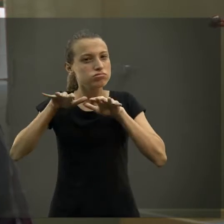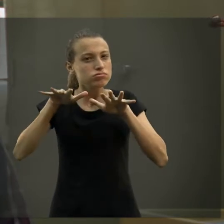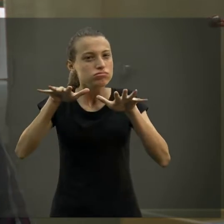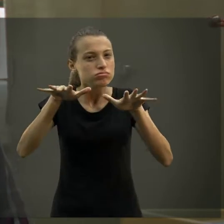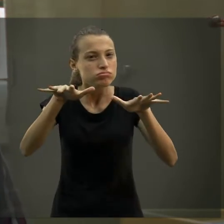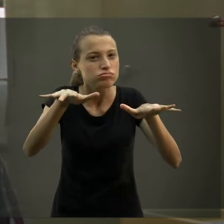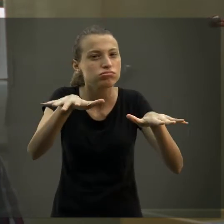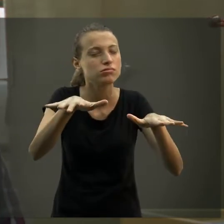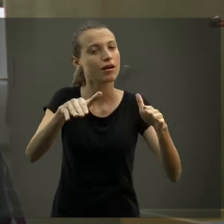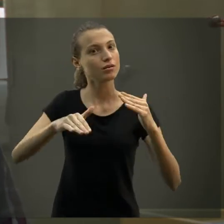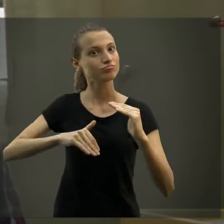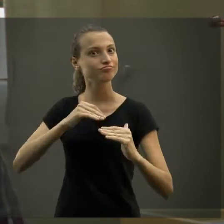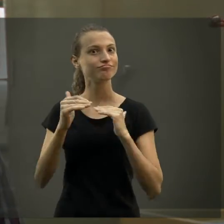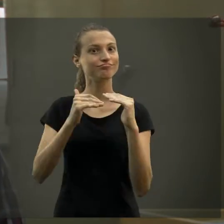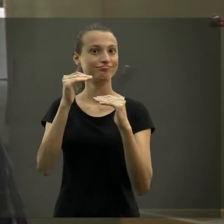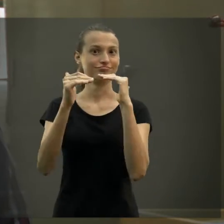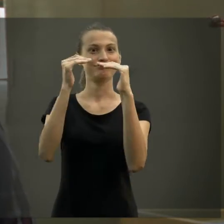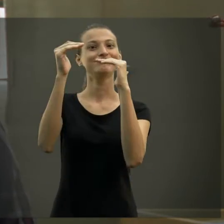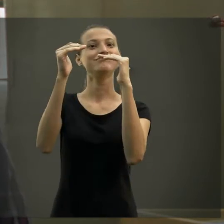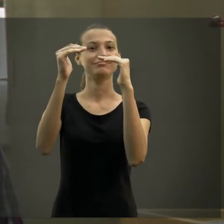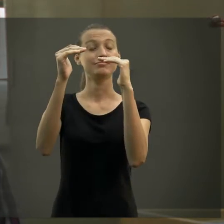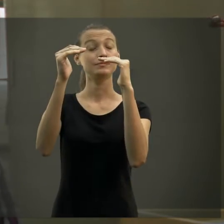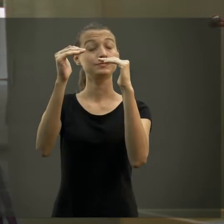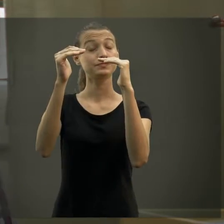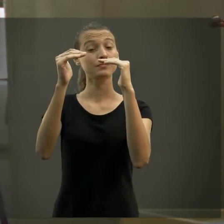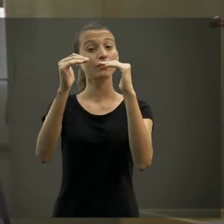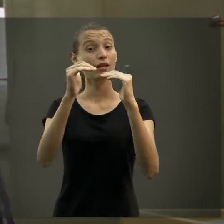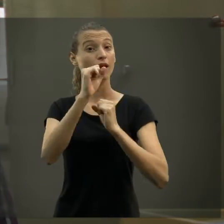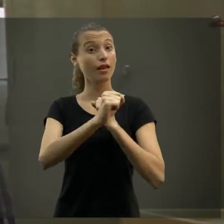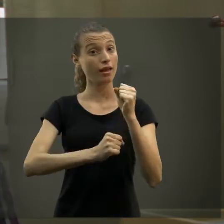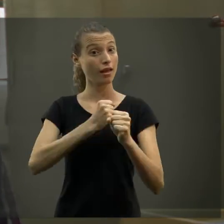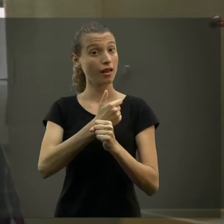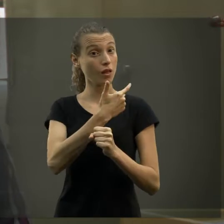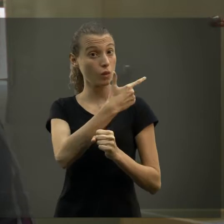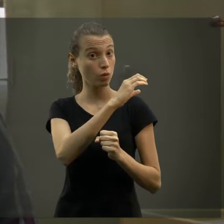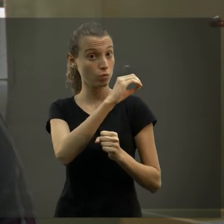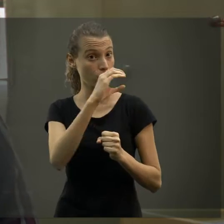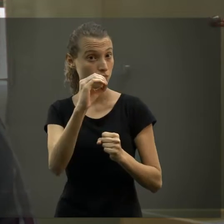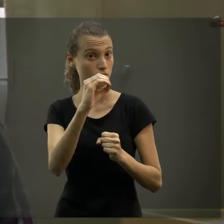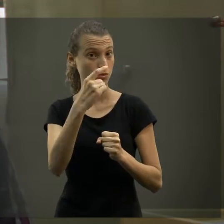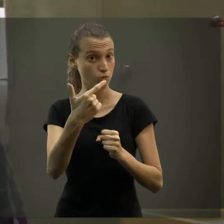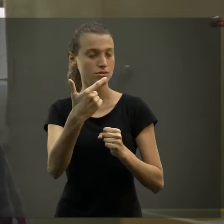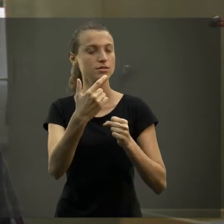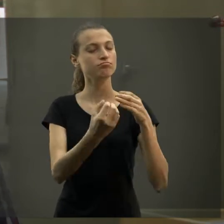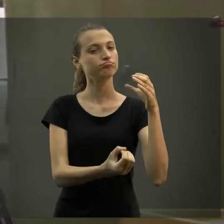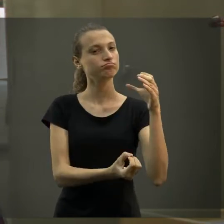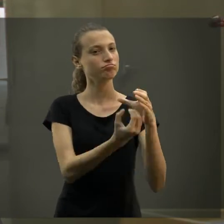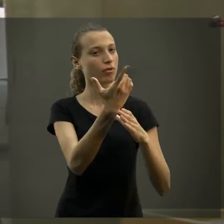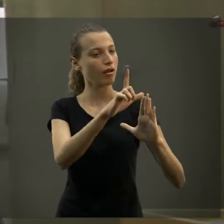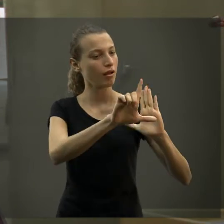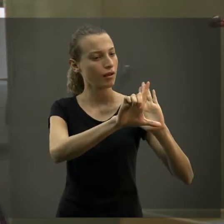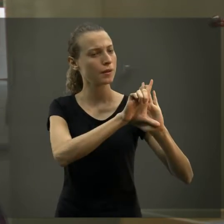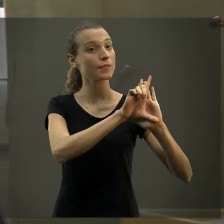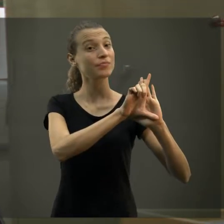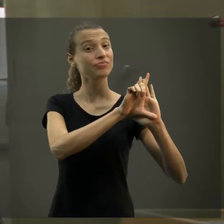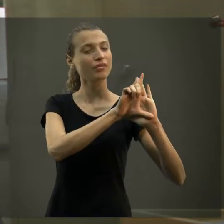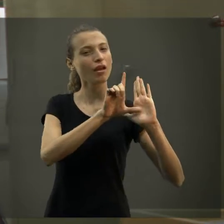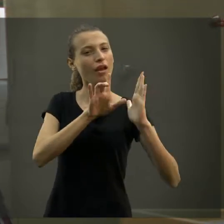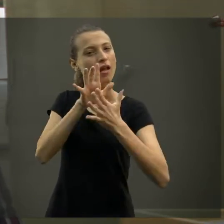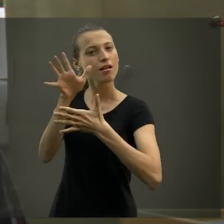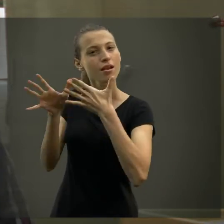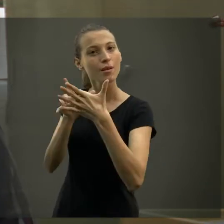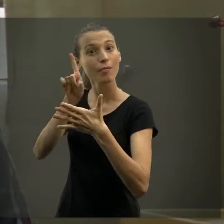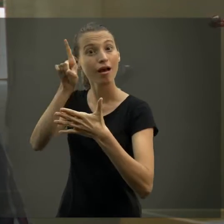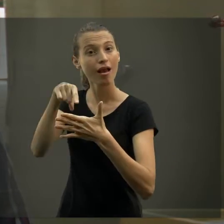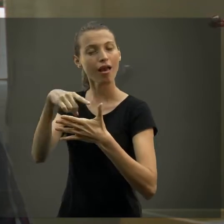promoção de direitos das pessoas com deficiência em geral. E, em 2002, a libras, que é a